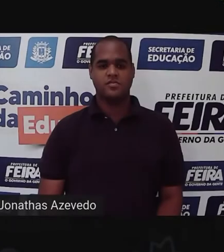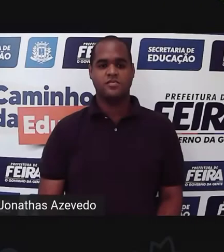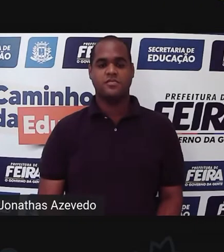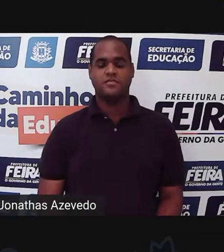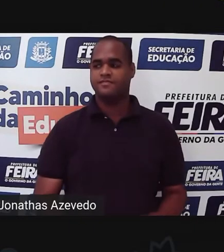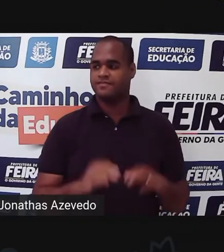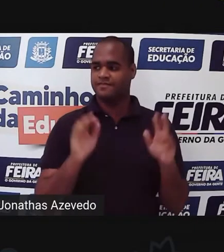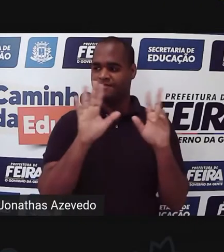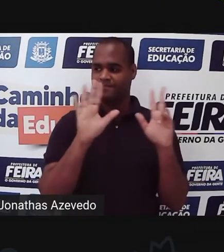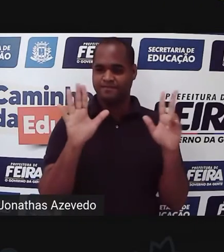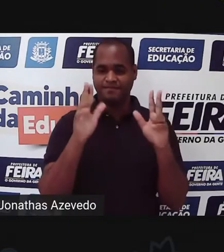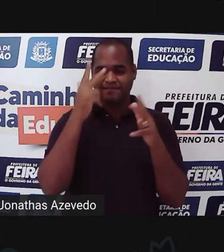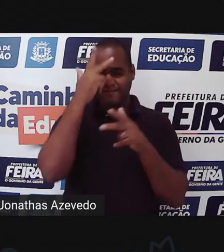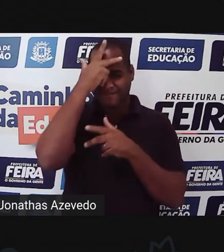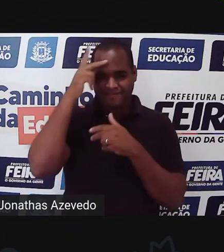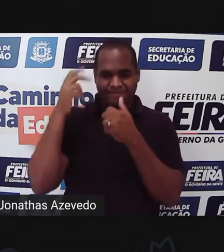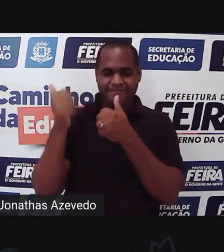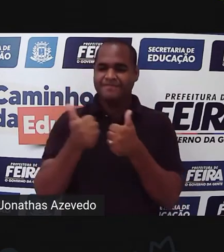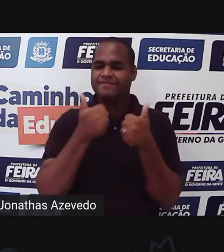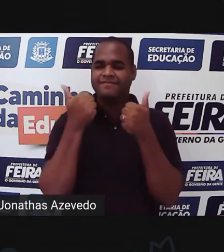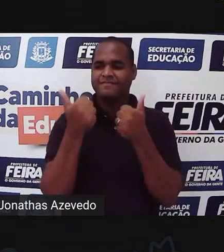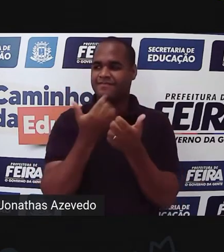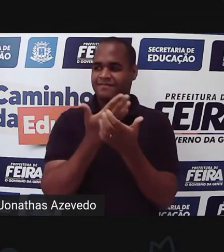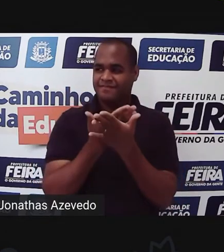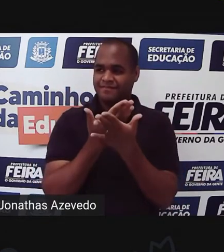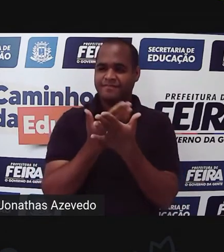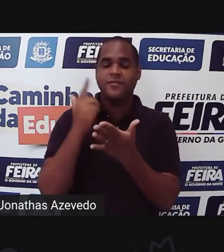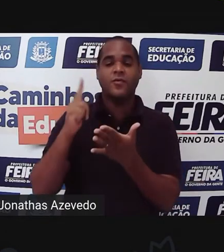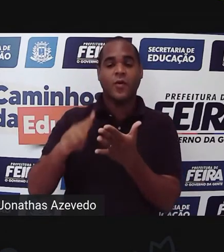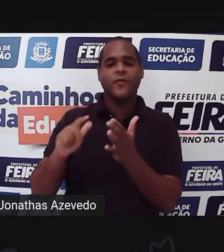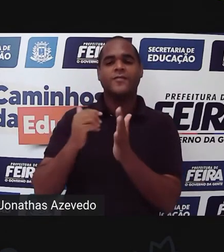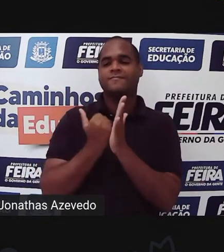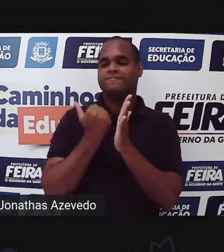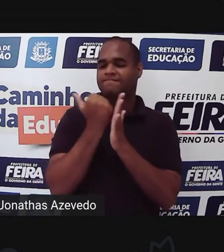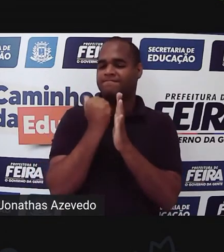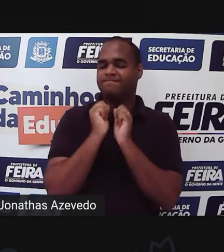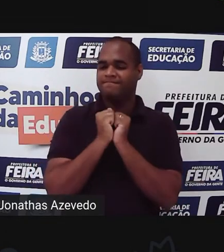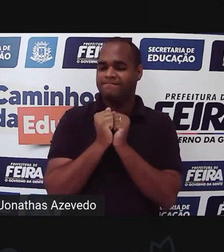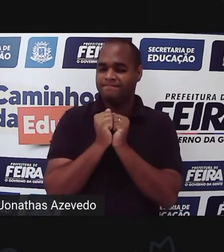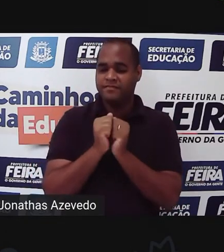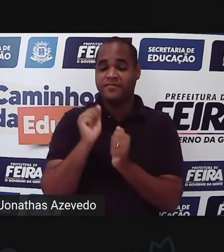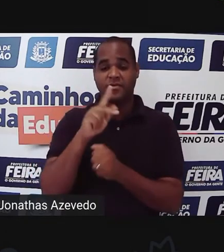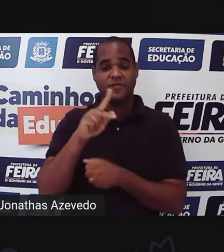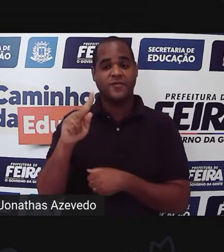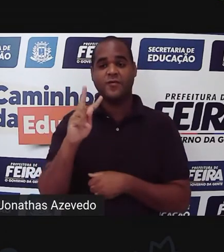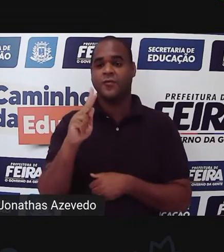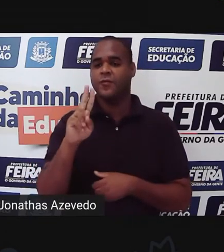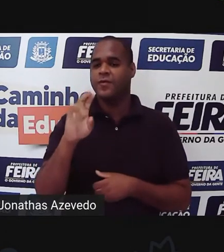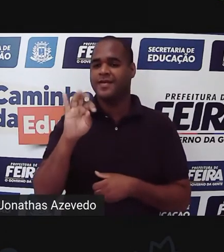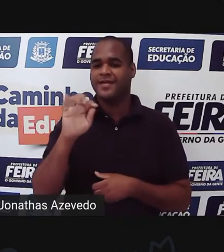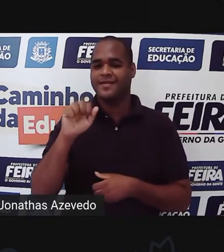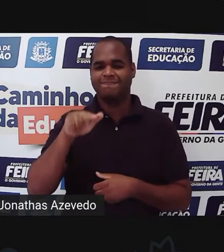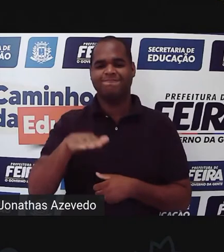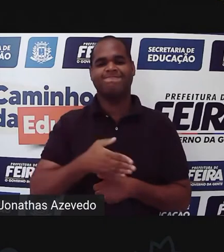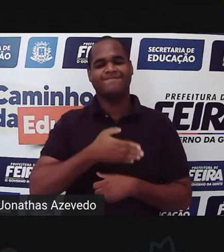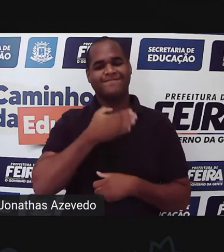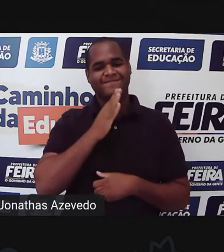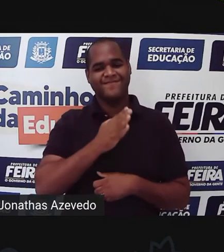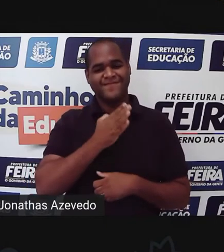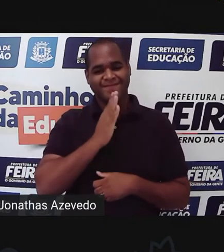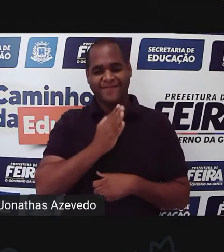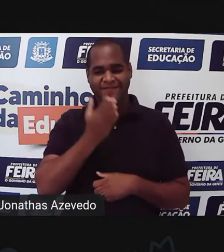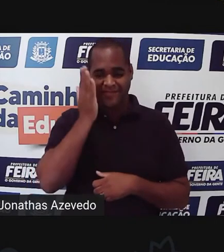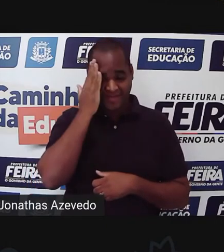Olá, pessoal, caros estudantes, mais uma vez eu aqui, o professor Itam, vocês já conhecem, já me